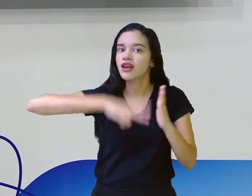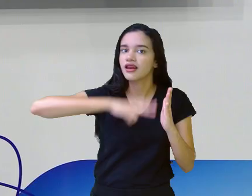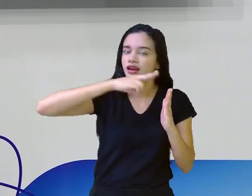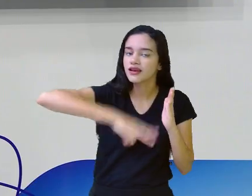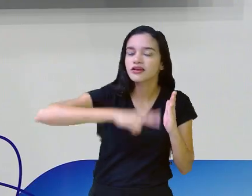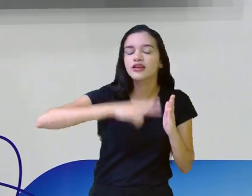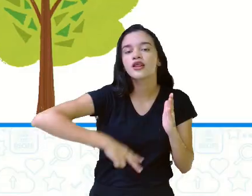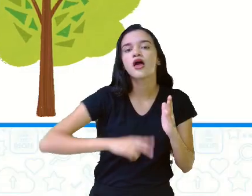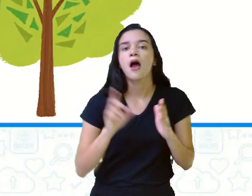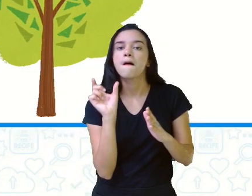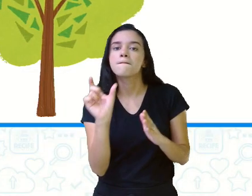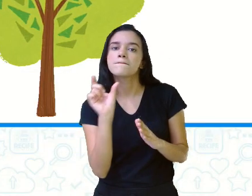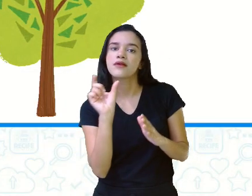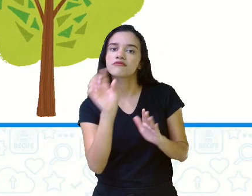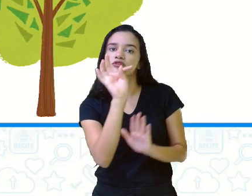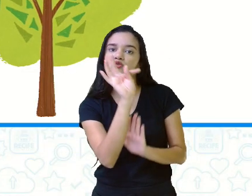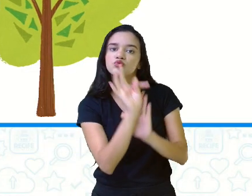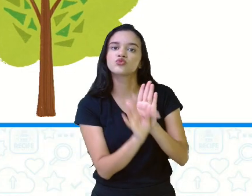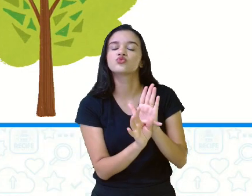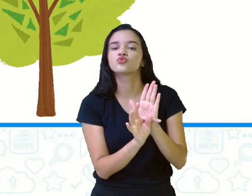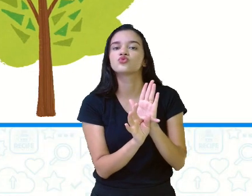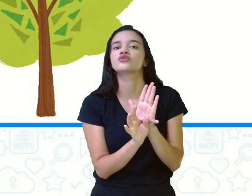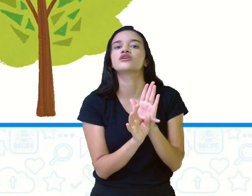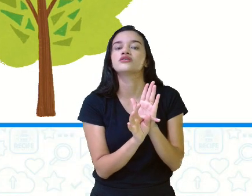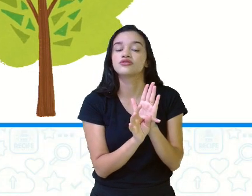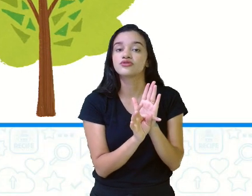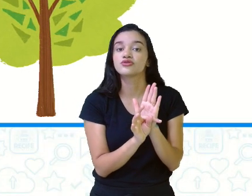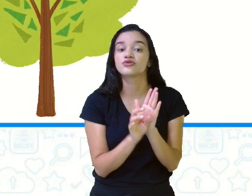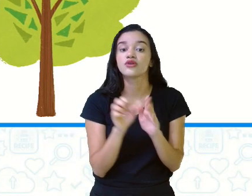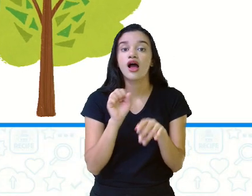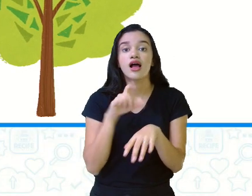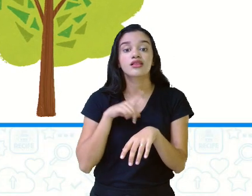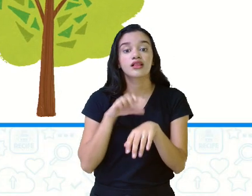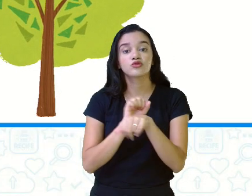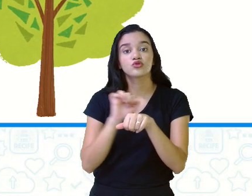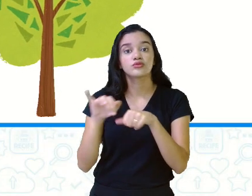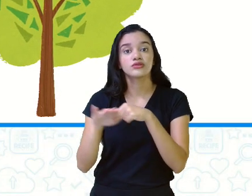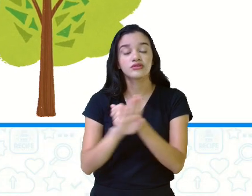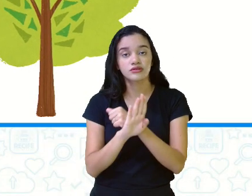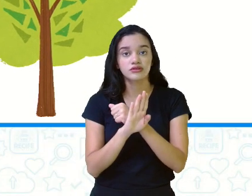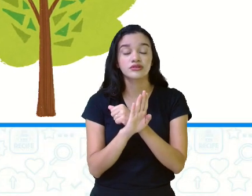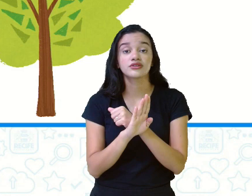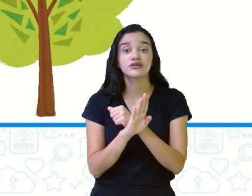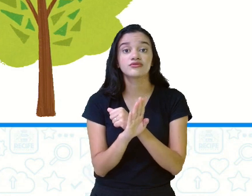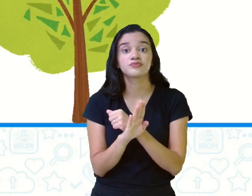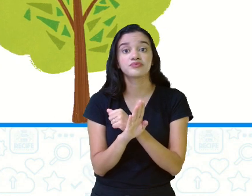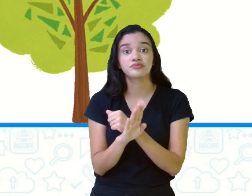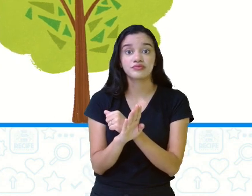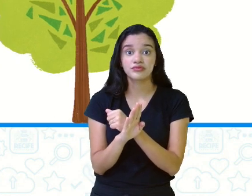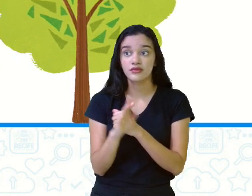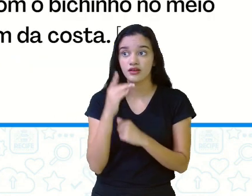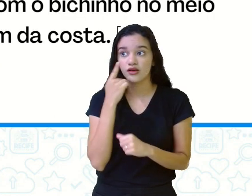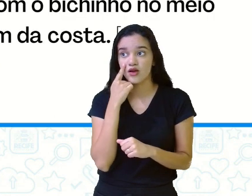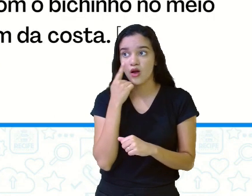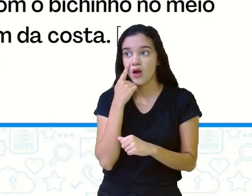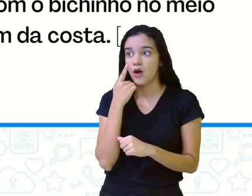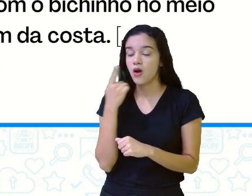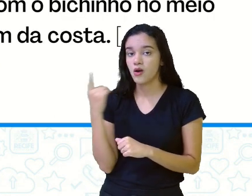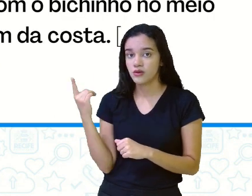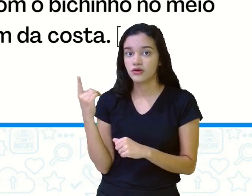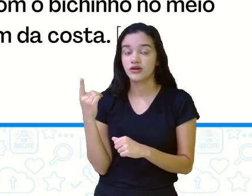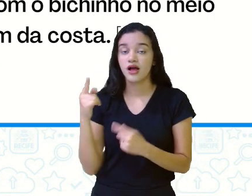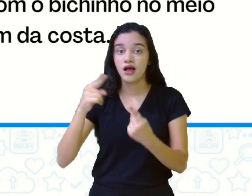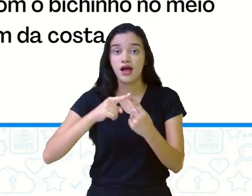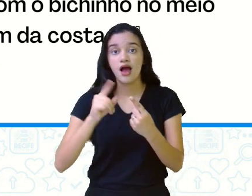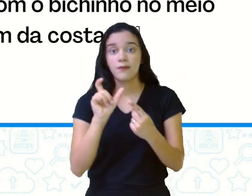palavras no texto antecedem cada um dos substantivos filhote e floresta? Observaram aí?